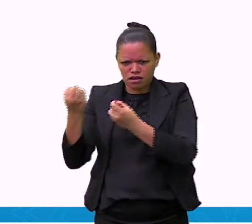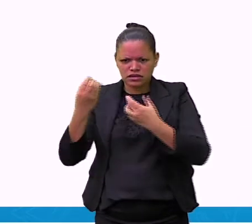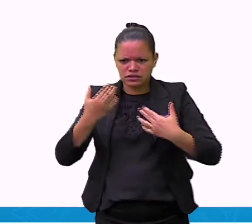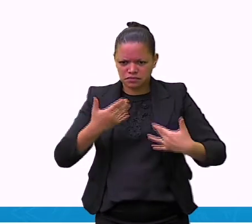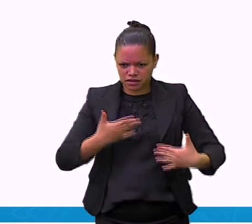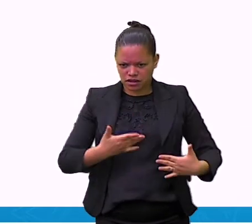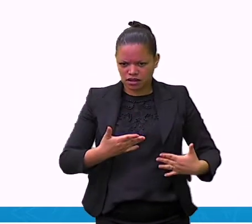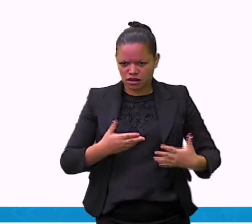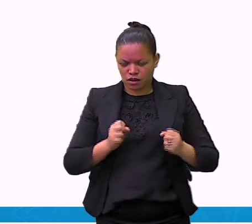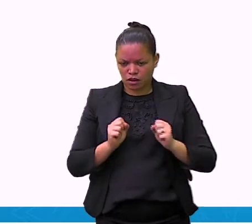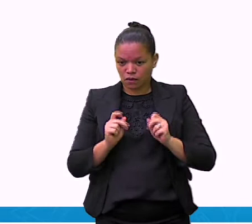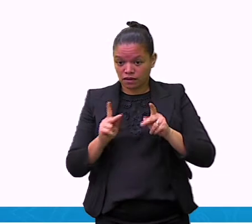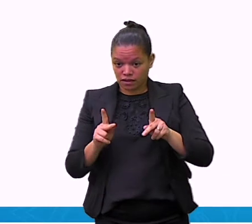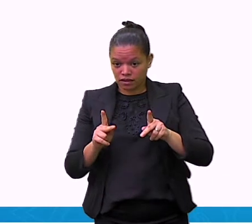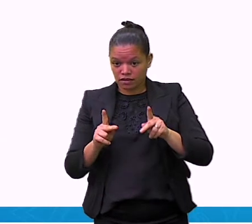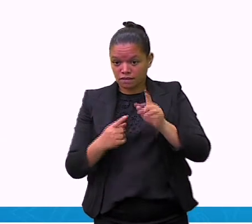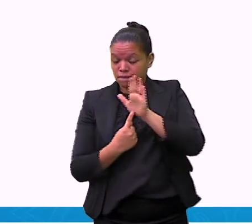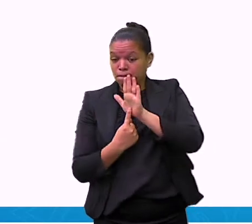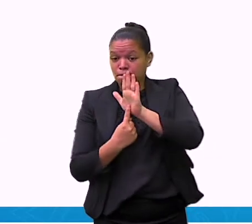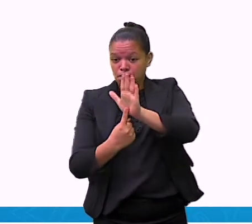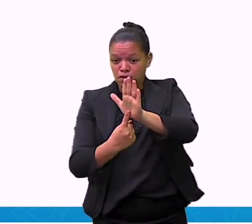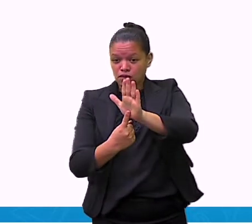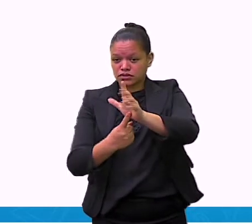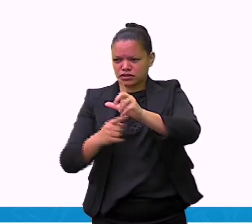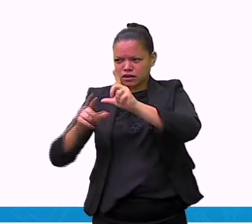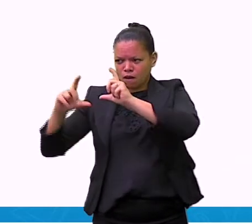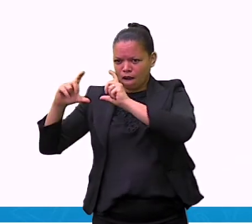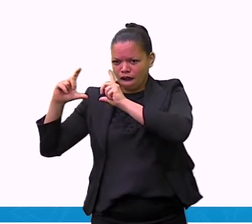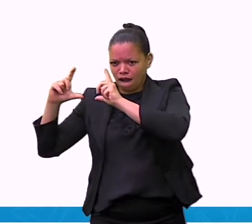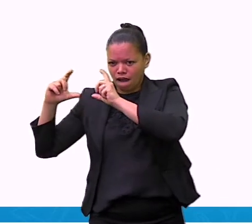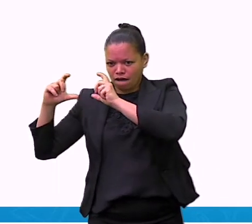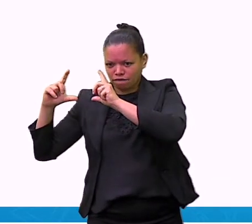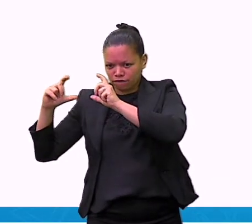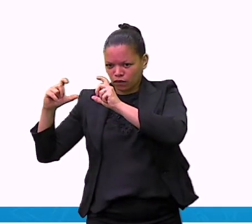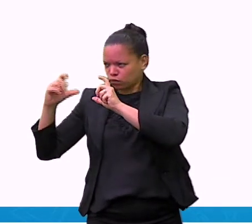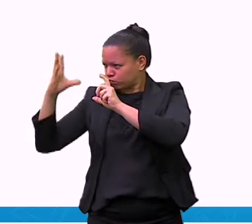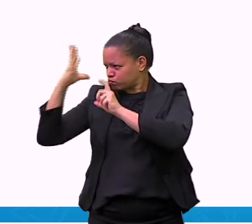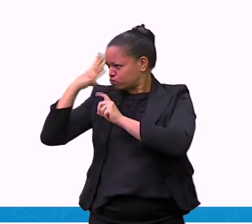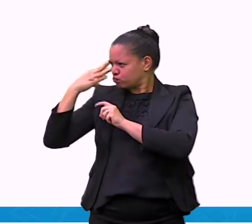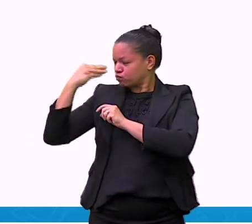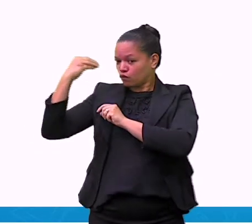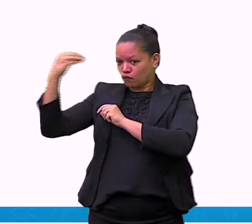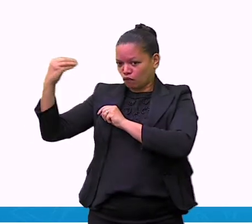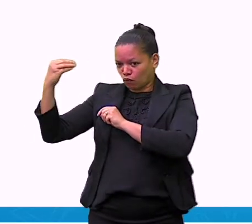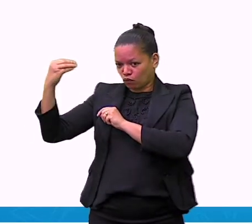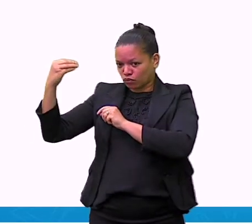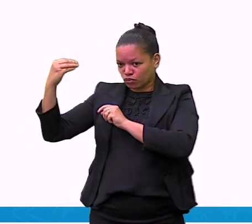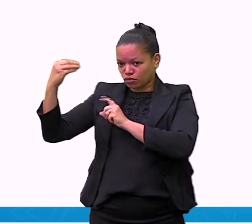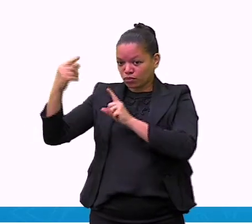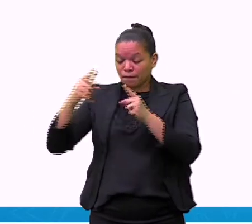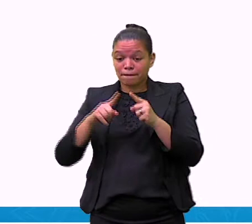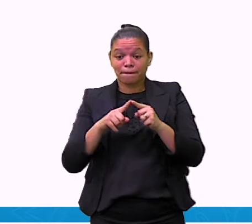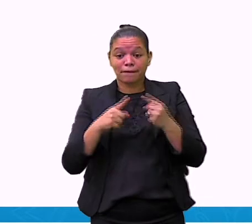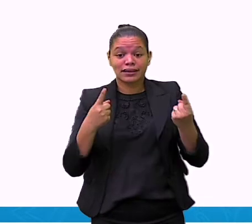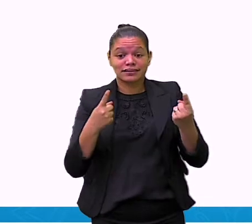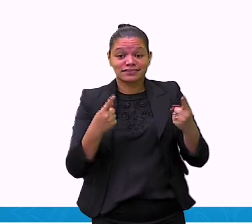com alguma coisa escrita. Mas será que é só foto? Quantas vezes